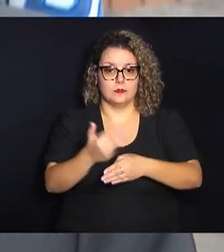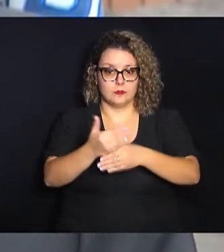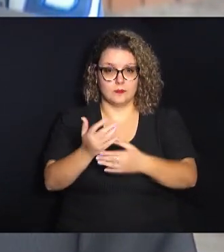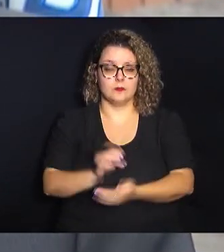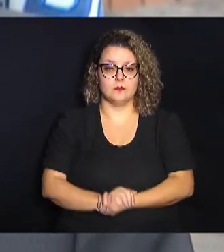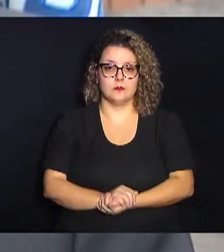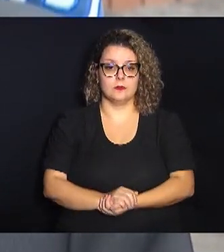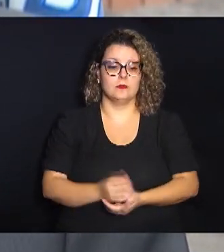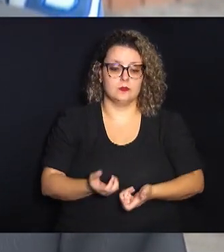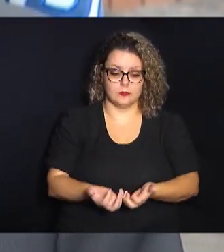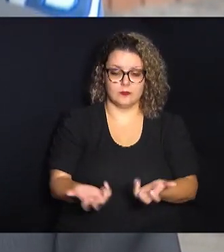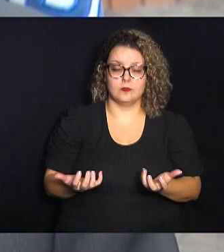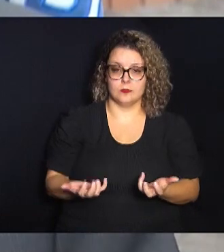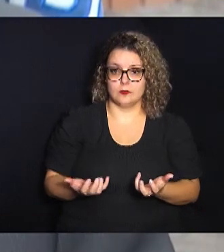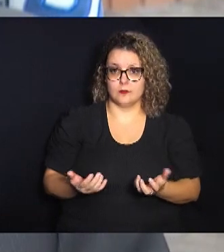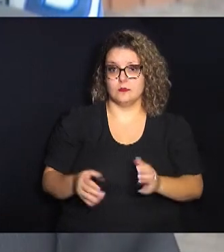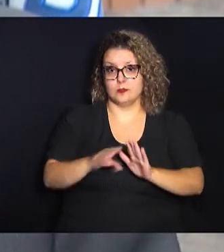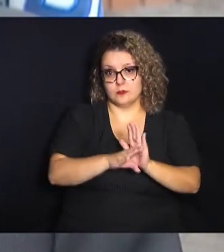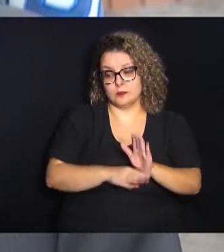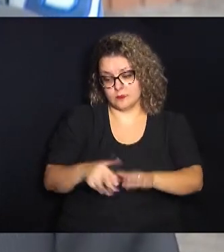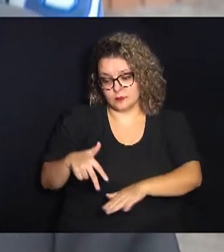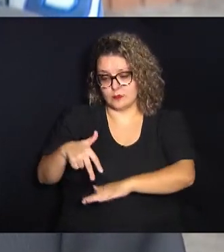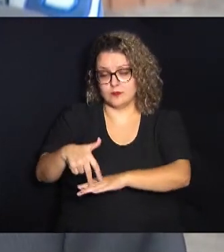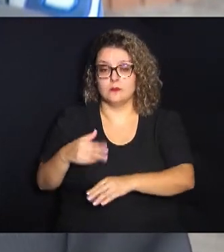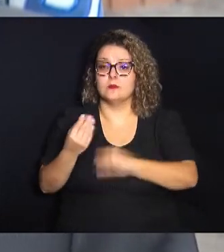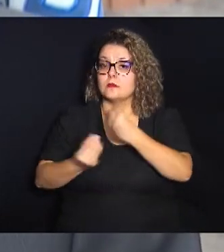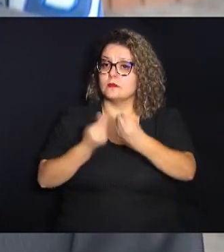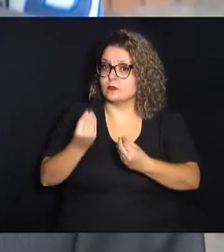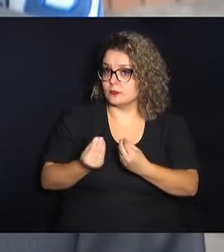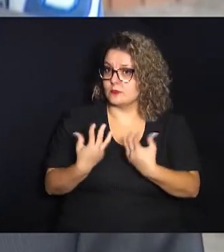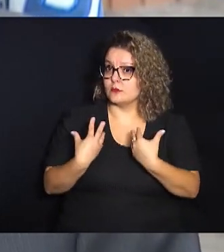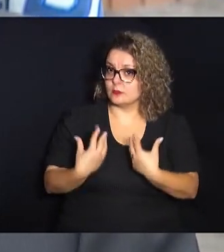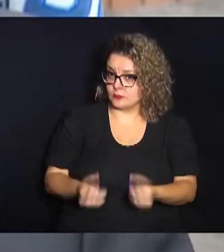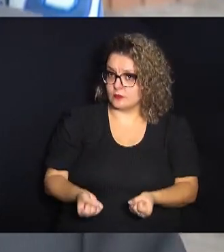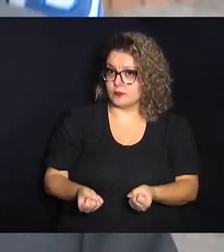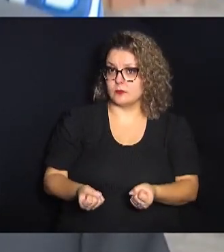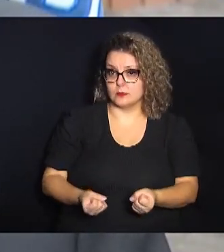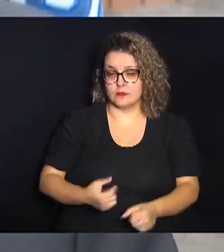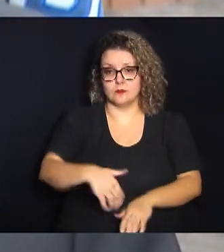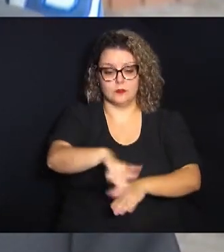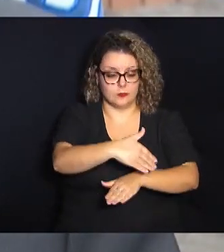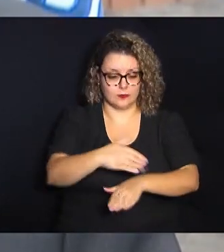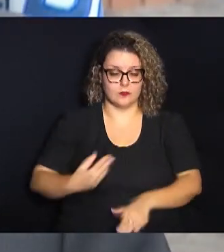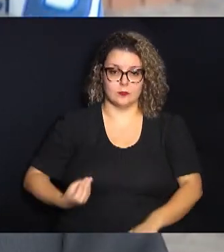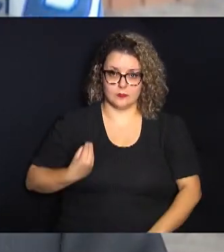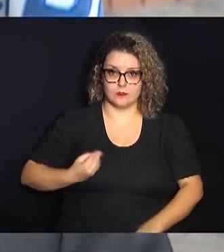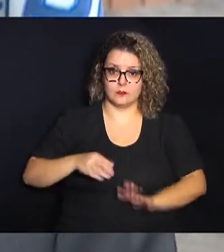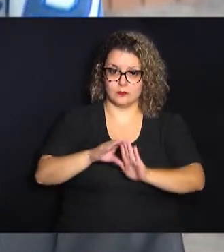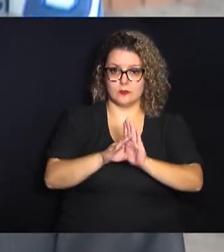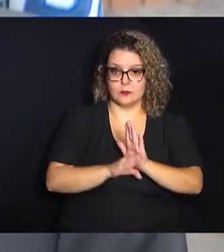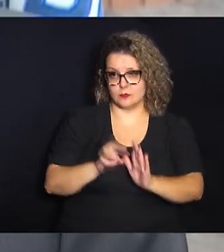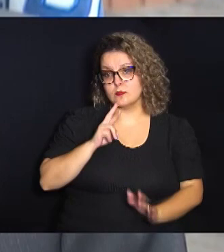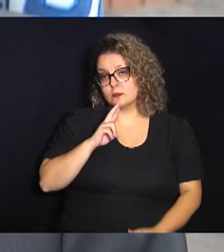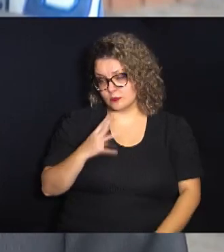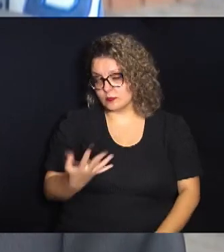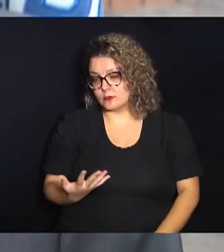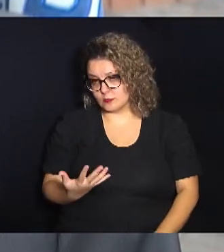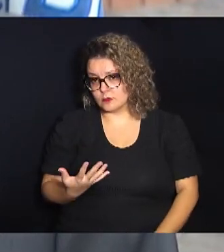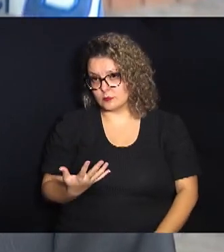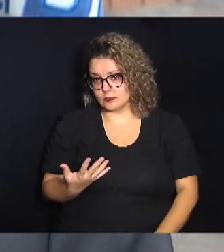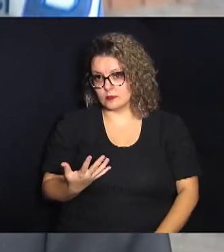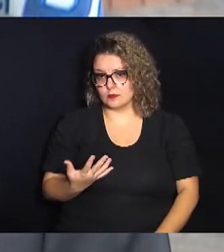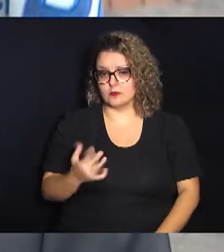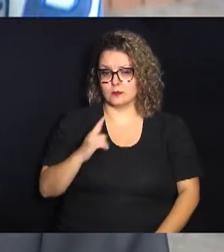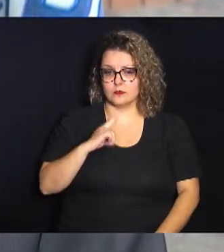dos programas existentes como é que está sendo a adesão desses moradores a esse programa e os resultados que